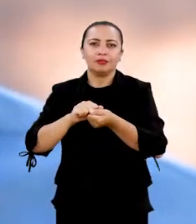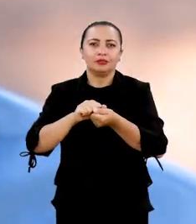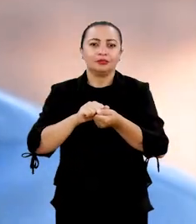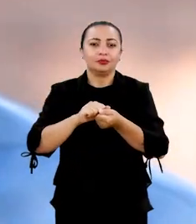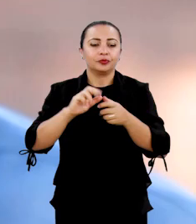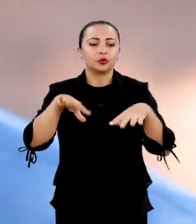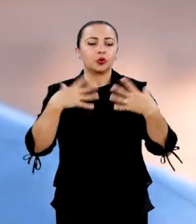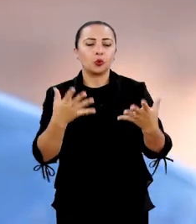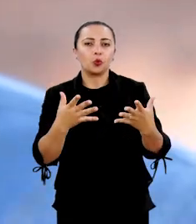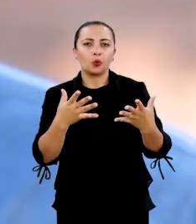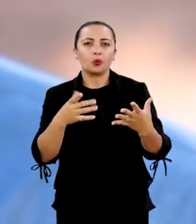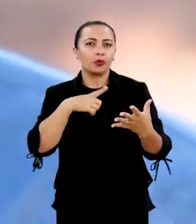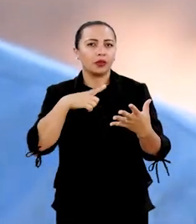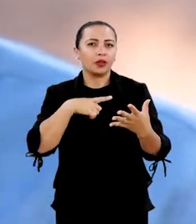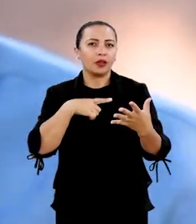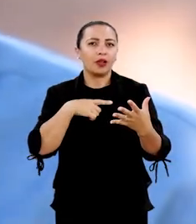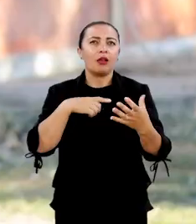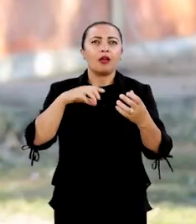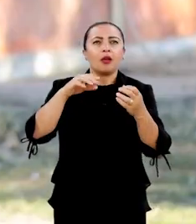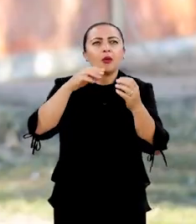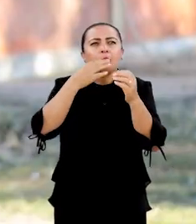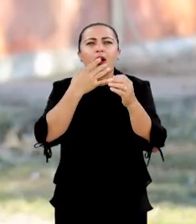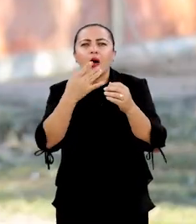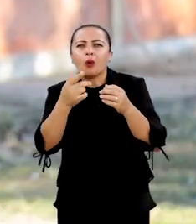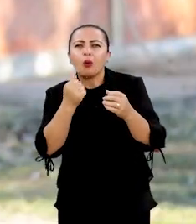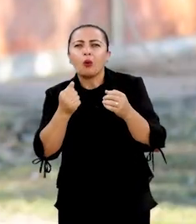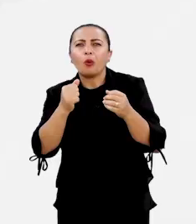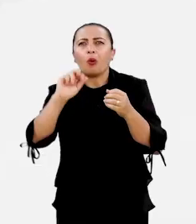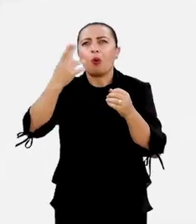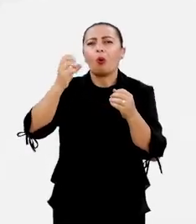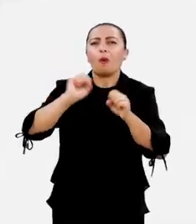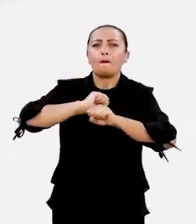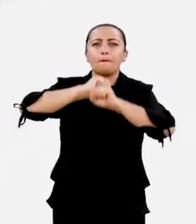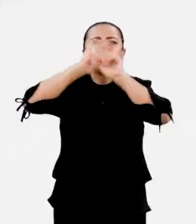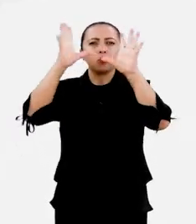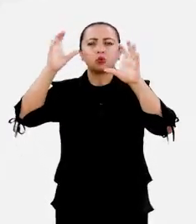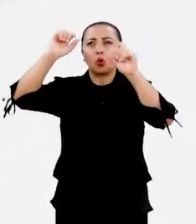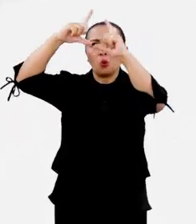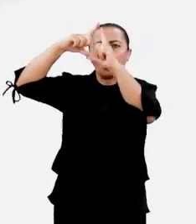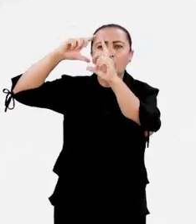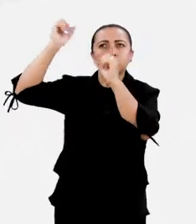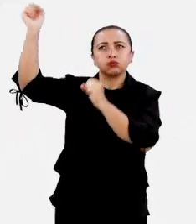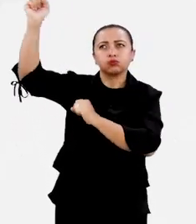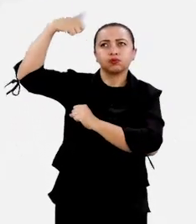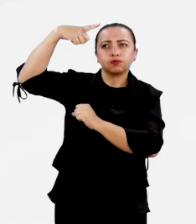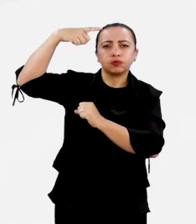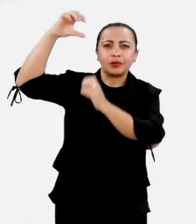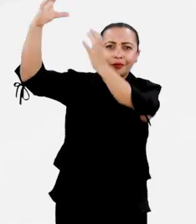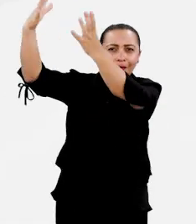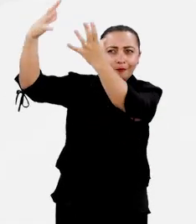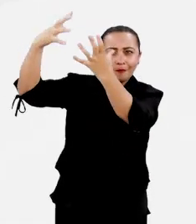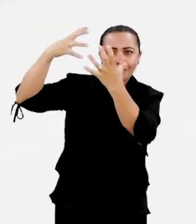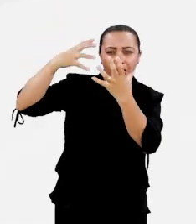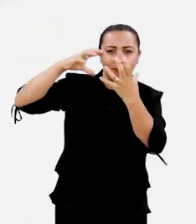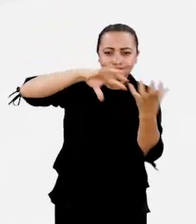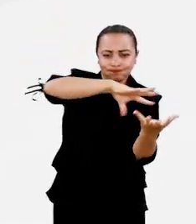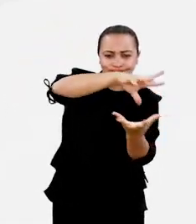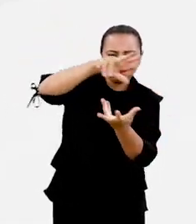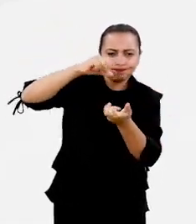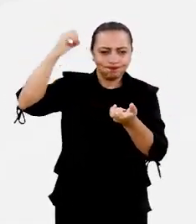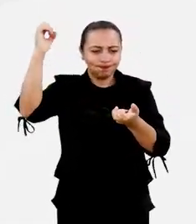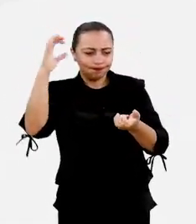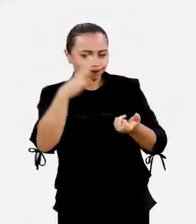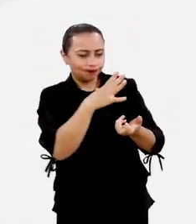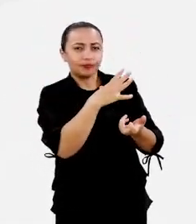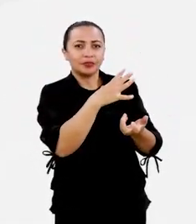Terra. Então, quando tem uma mancha solar, uma explosão solar que vem em direção ao nosso campo,